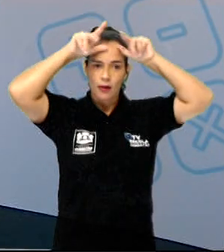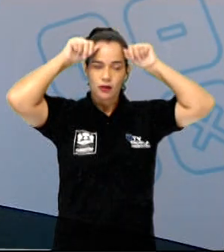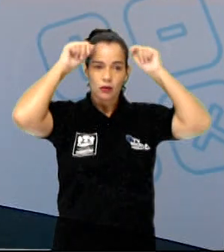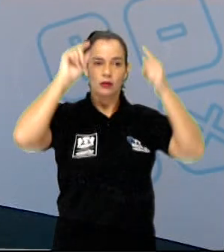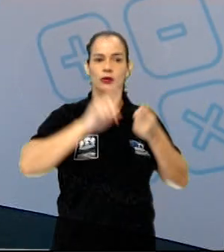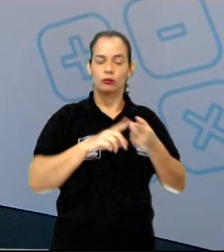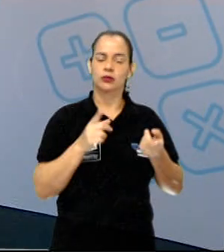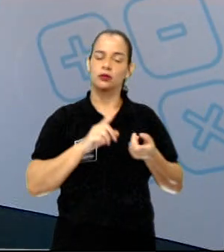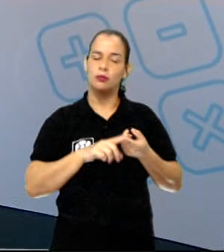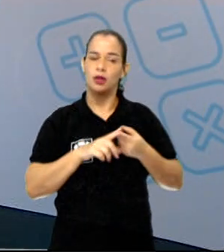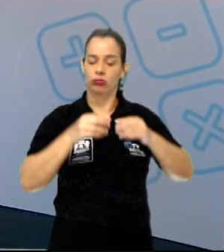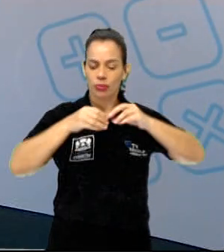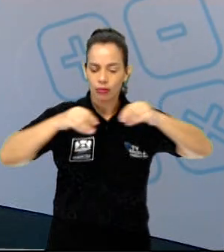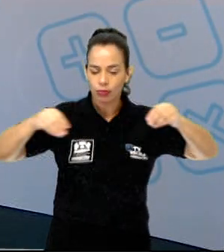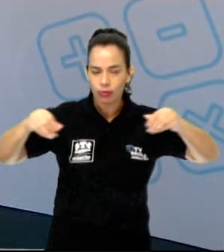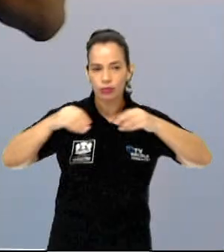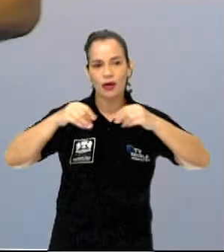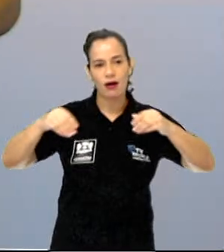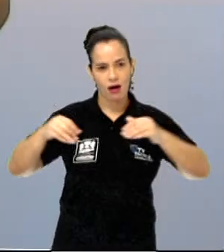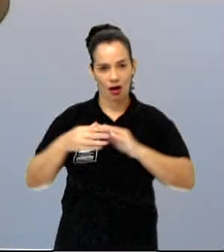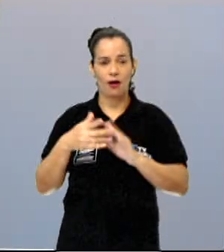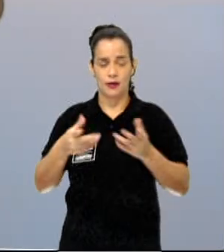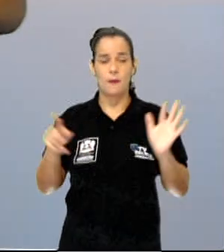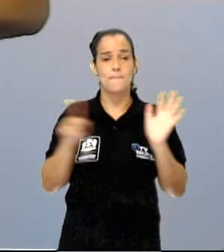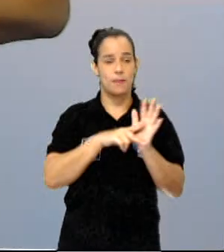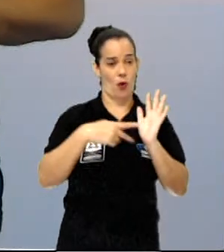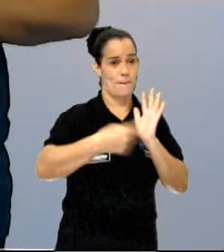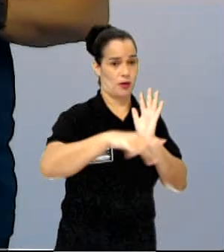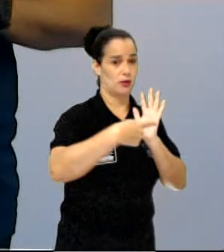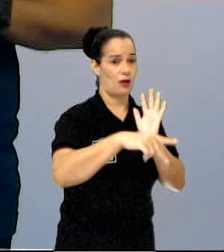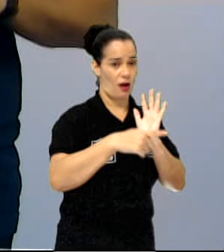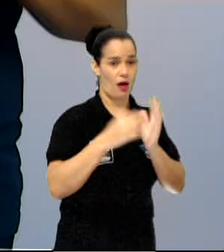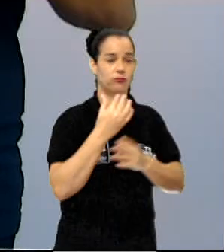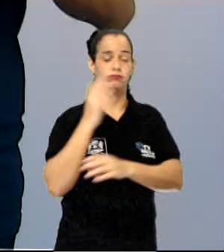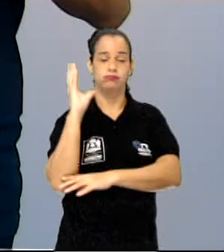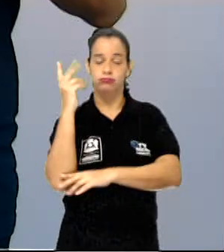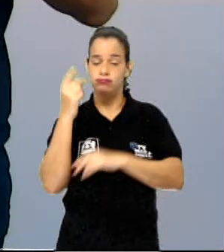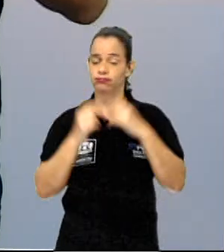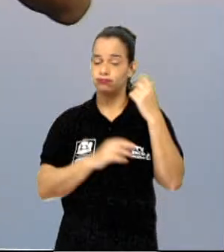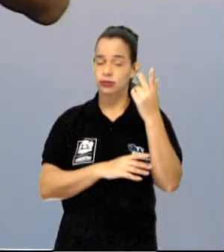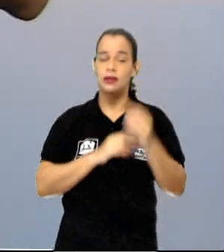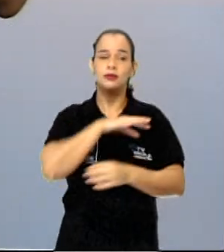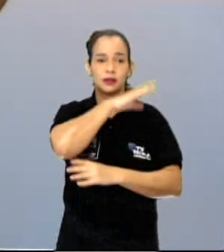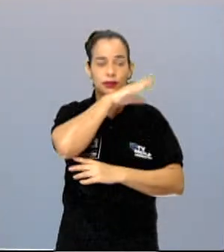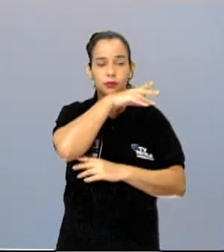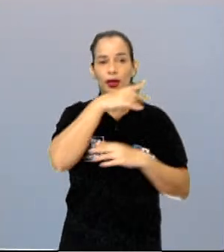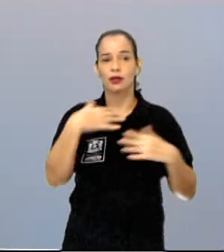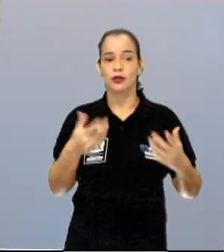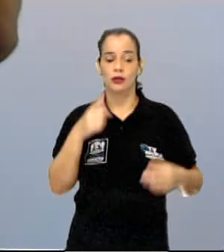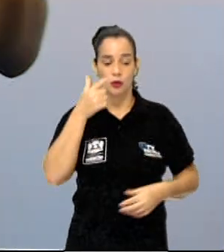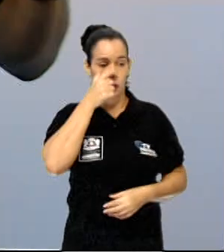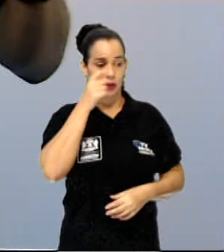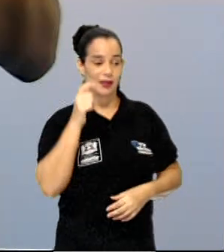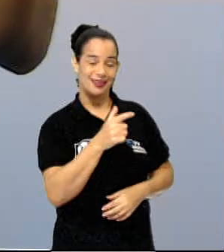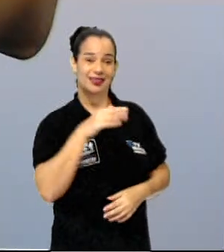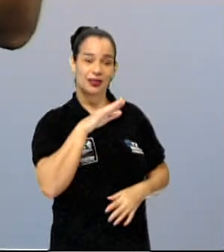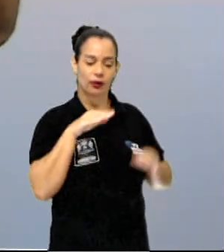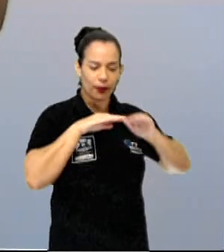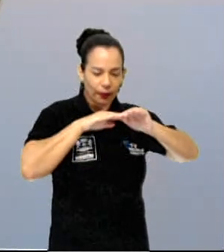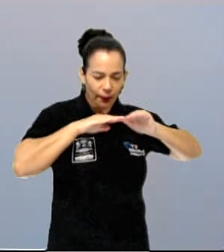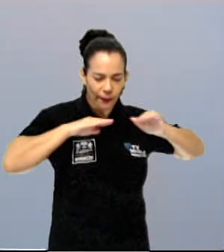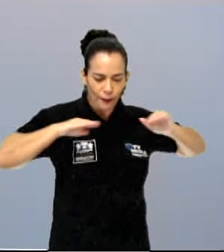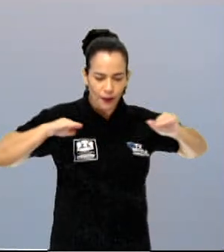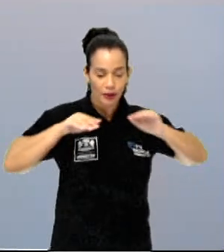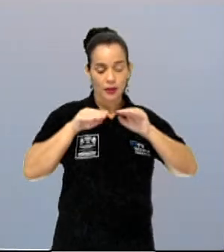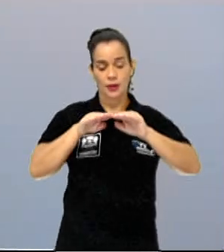animais do Cerrado, plantas do Cerrado. E o interessante é que a região do Pantanal é uma região muito baixa, muito